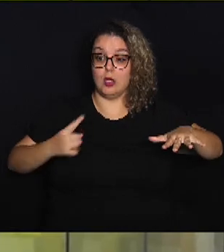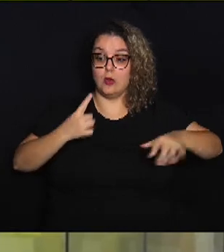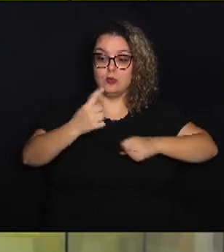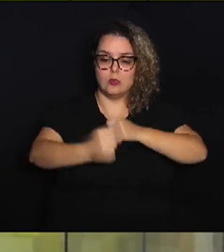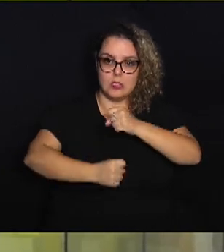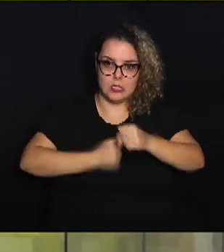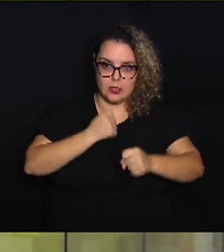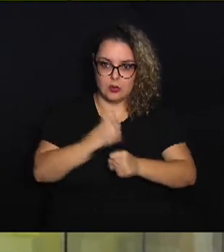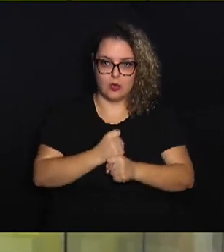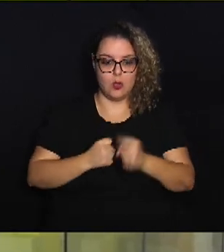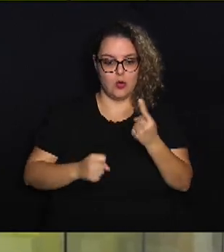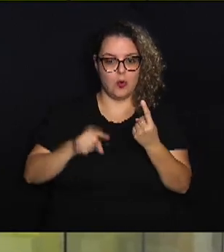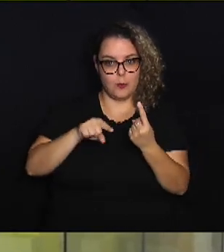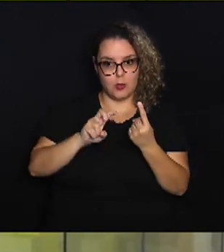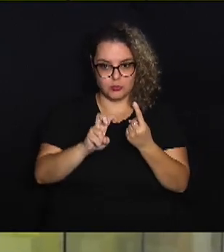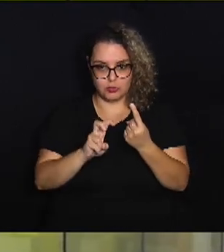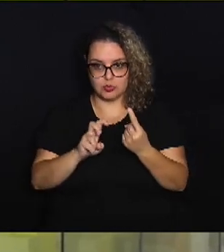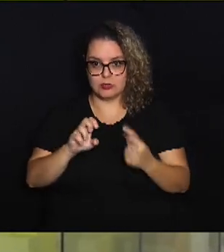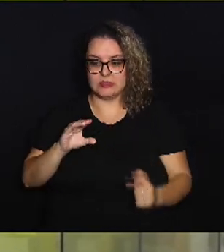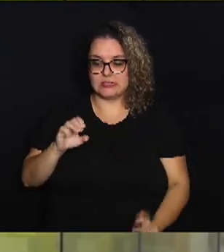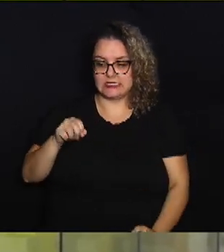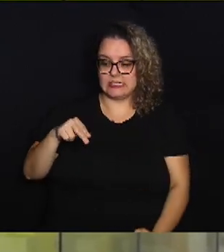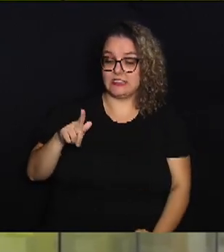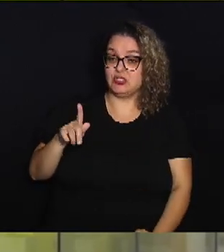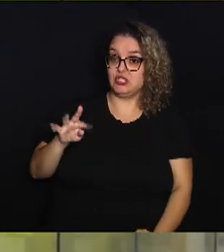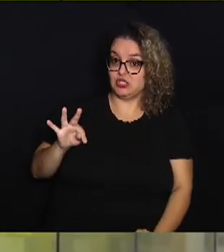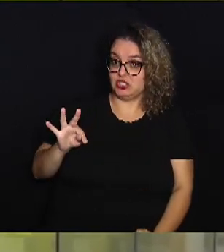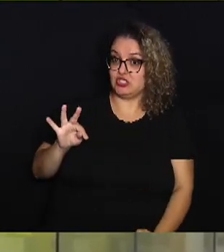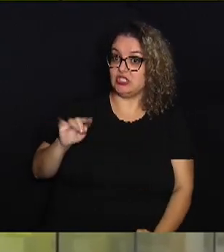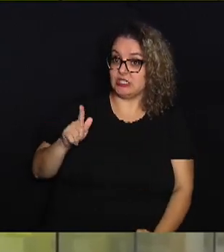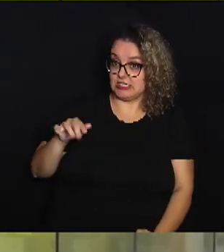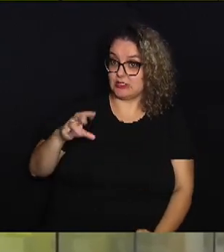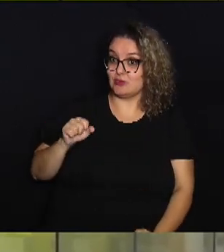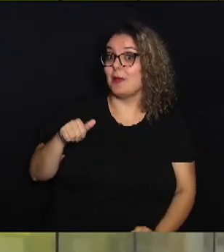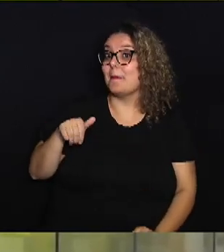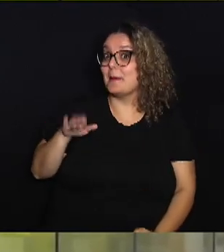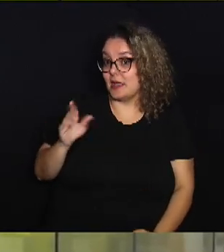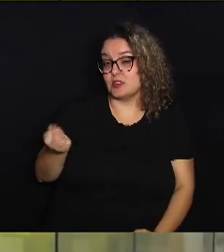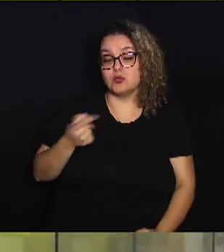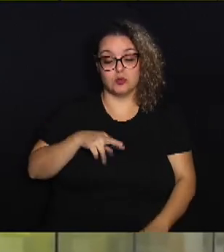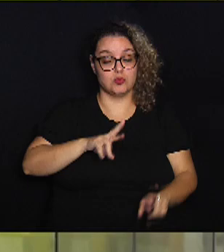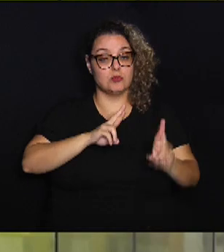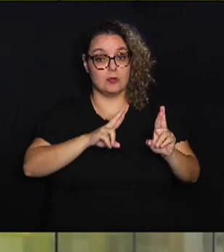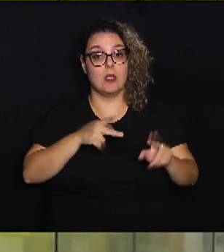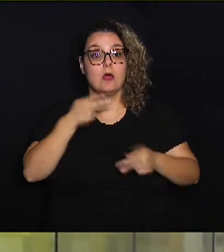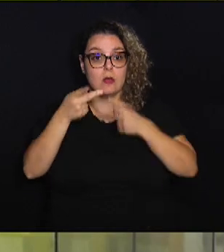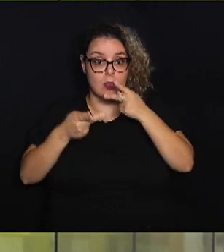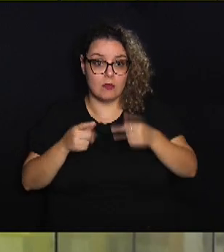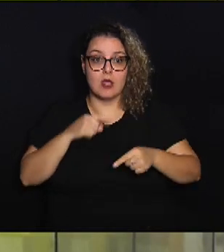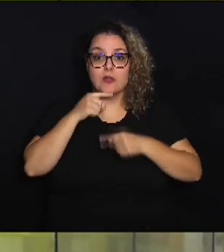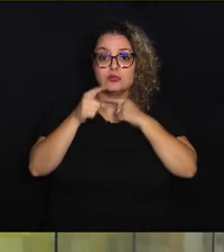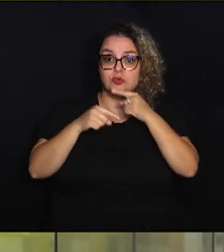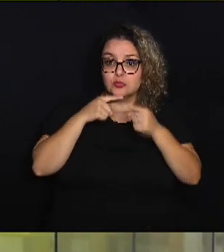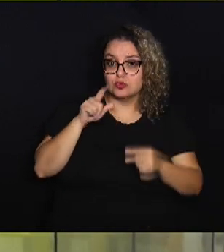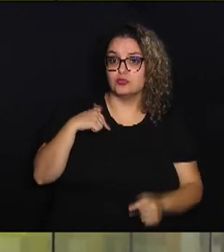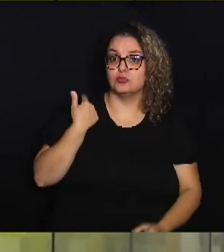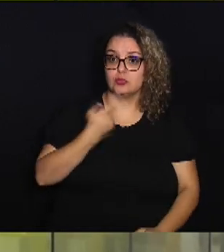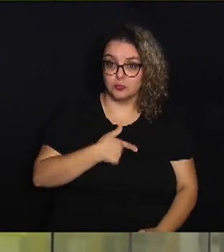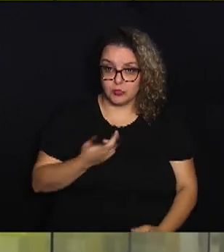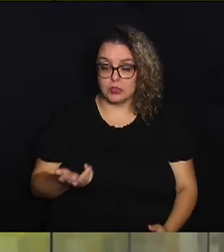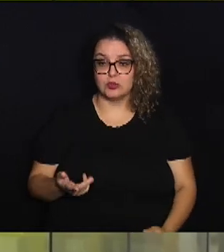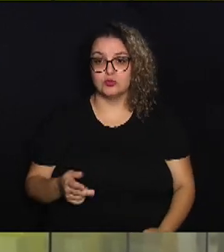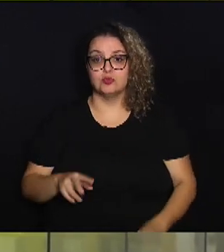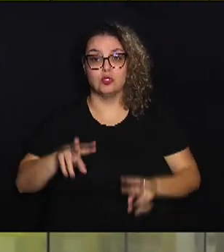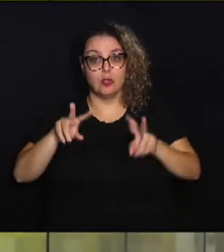1,5 graus centígrados a mais do que o esperado. E para falar sobre isso, tirar as nossas dúvidas sobre as